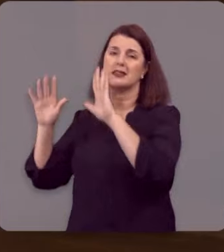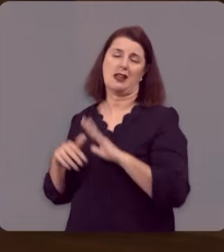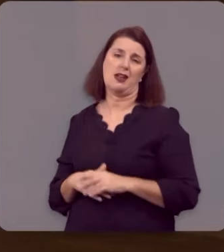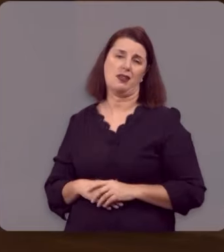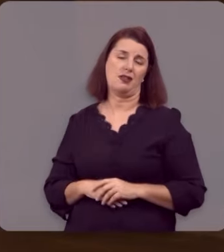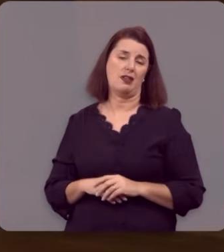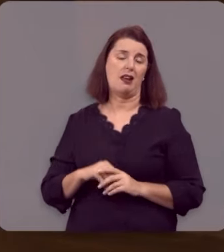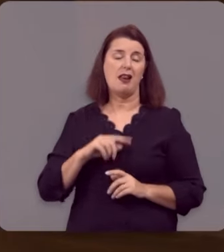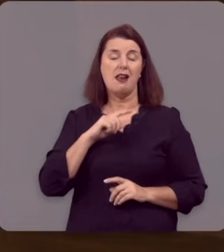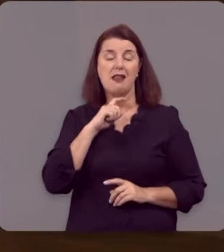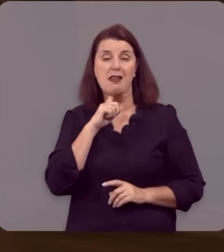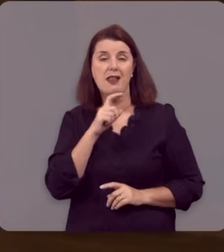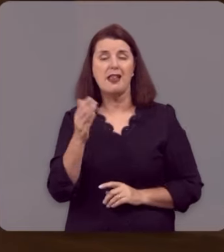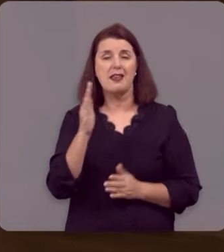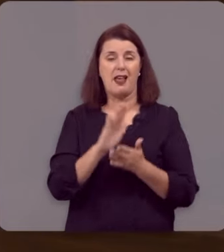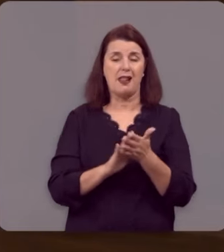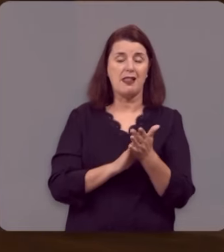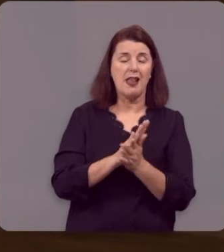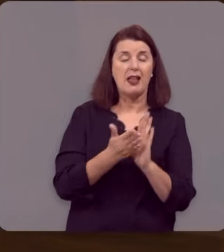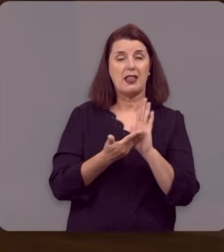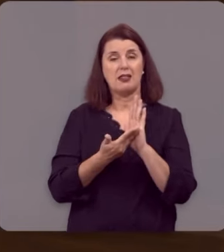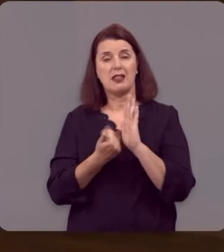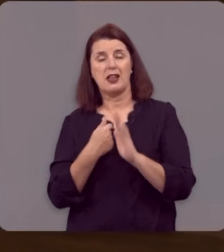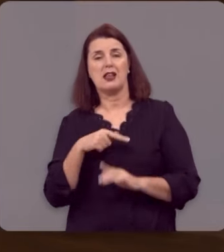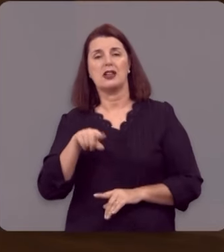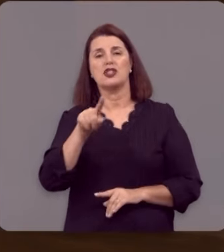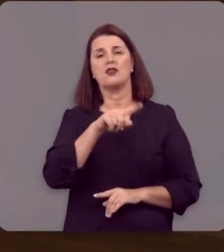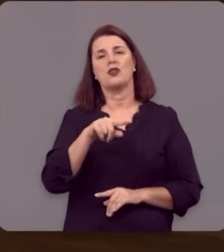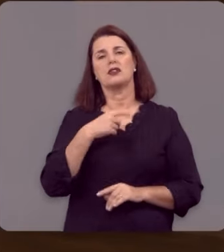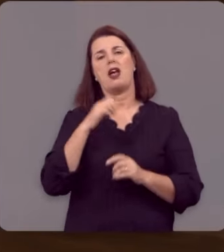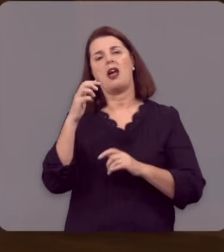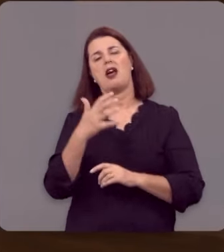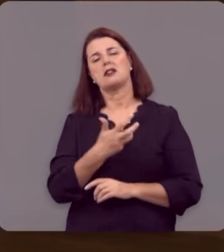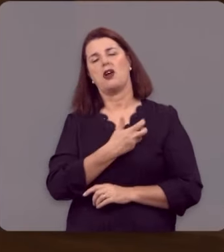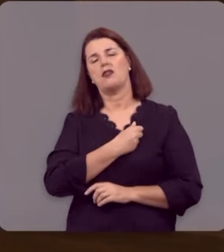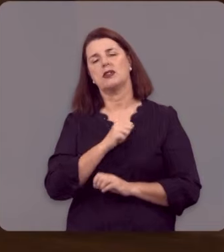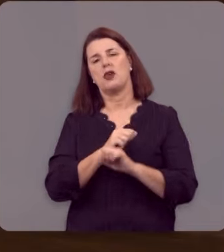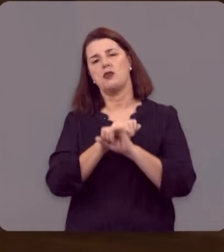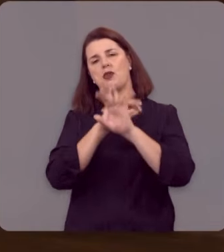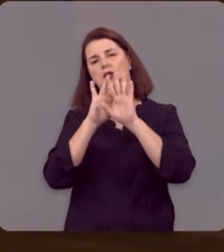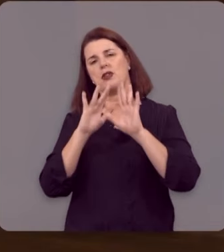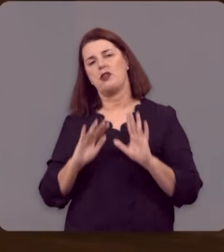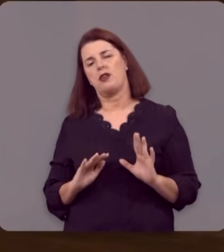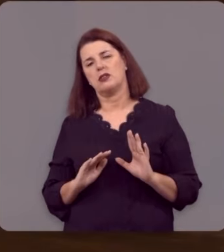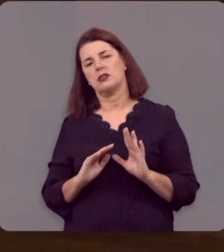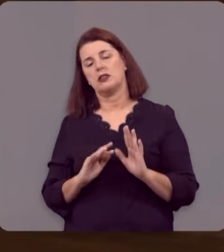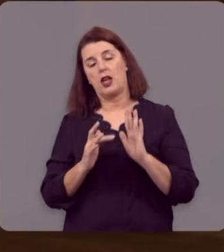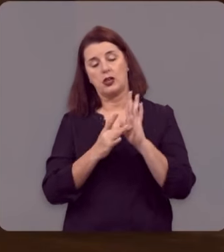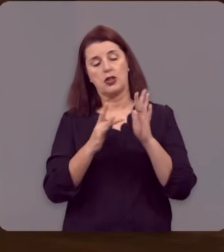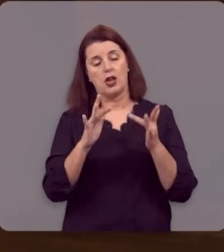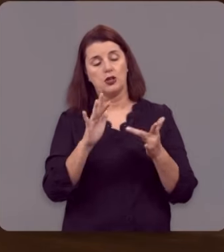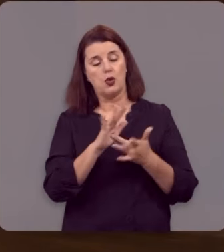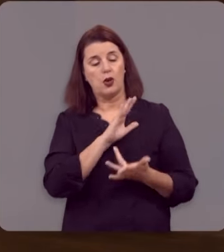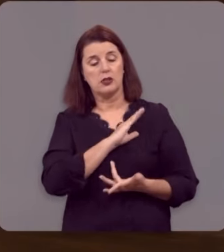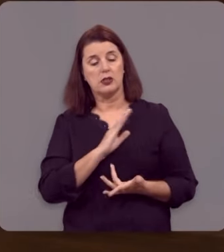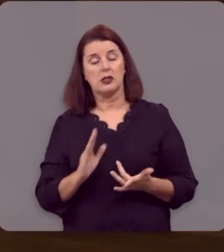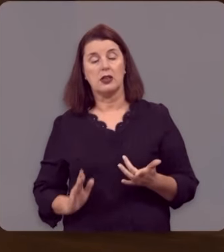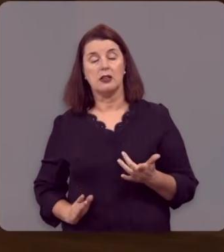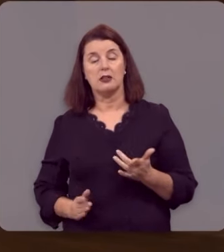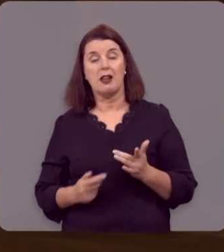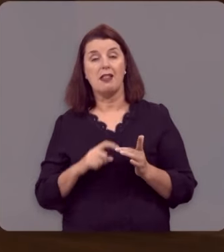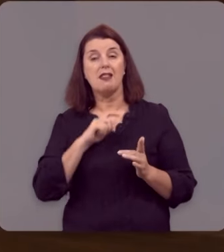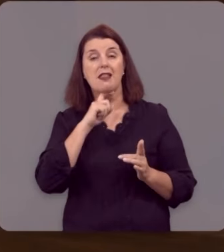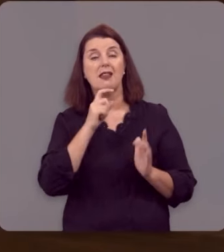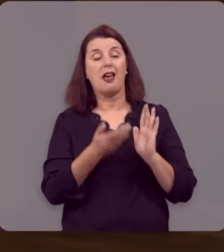Não há nada nem ninguém que possa tirar de você esta gloriosa salvação. Jesus Cristo disse, das minhas mãos,